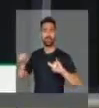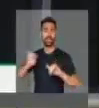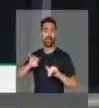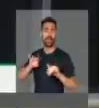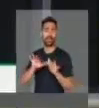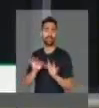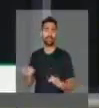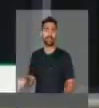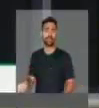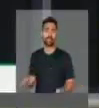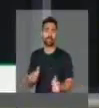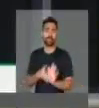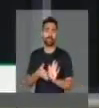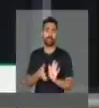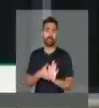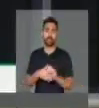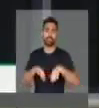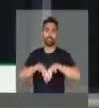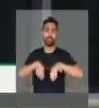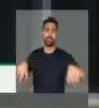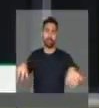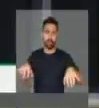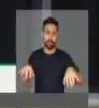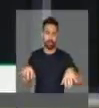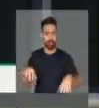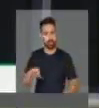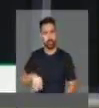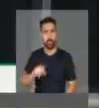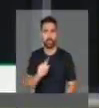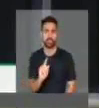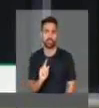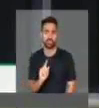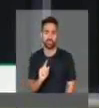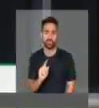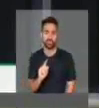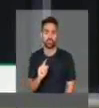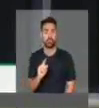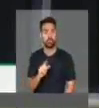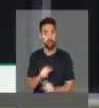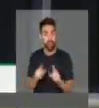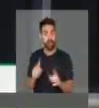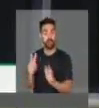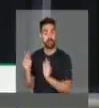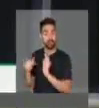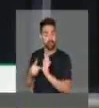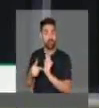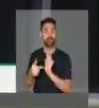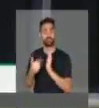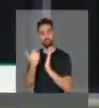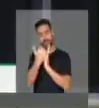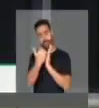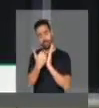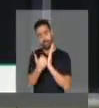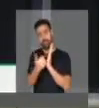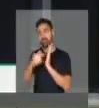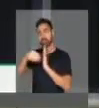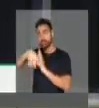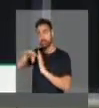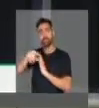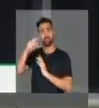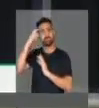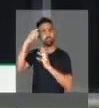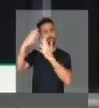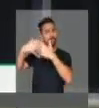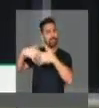chamada Igreja do Ocidente e os protestantes, foi lançar importantes reflexões acerca